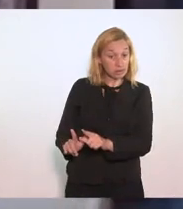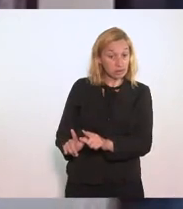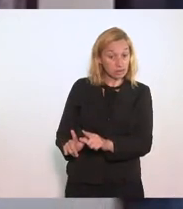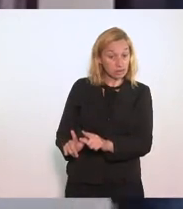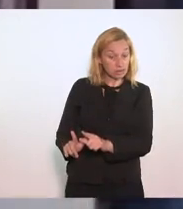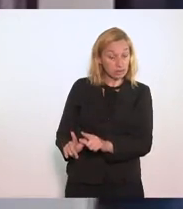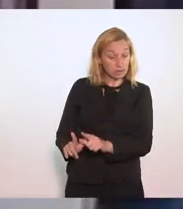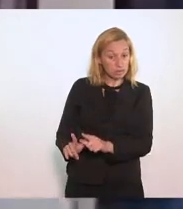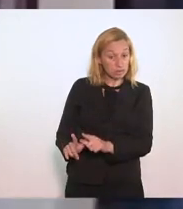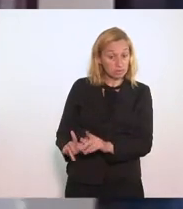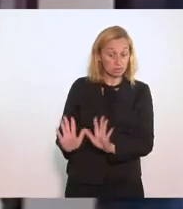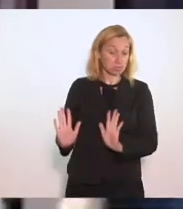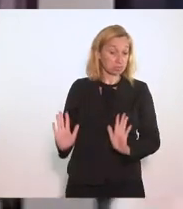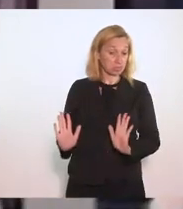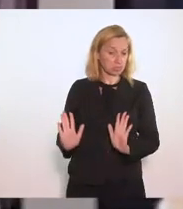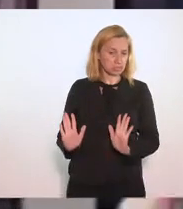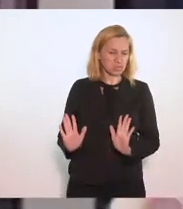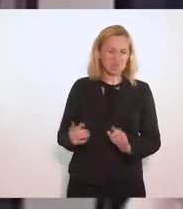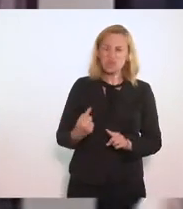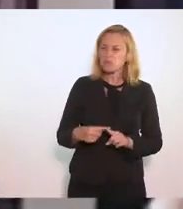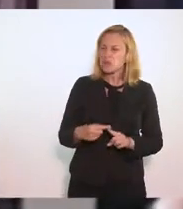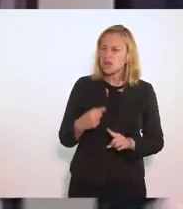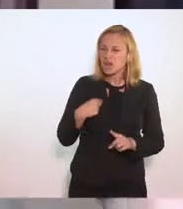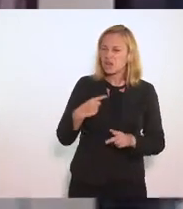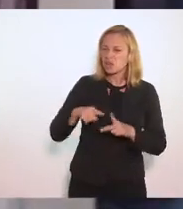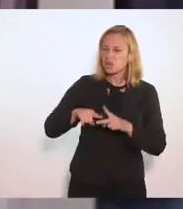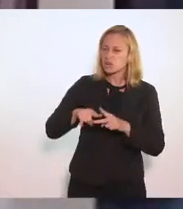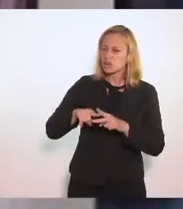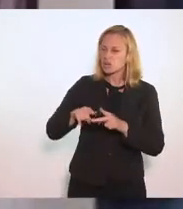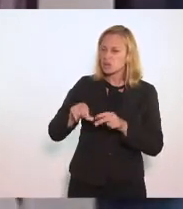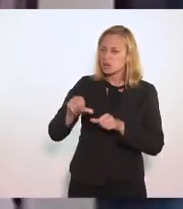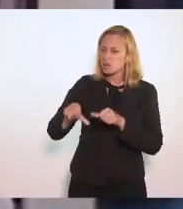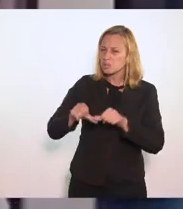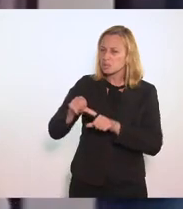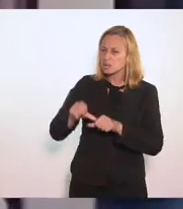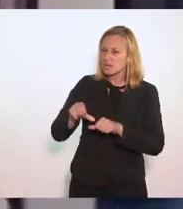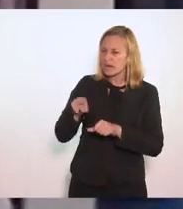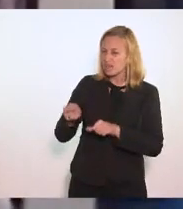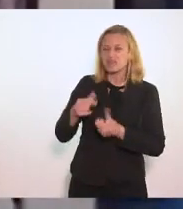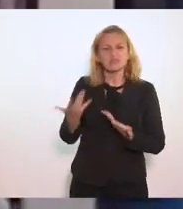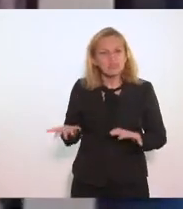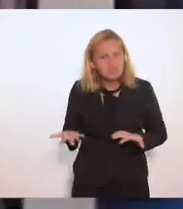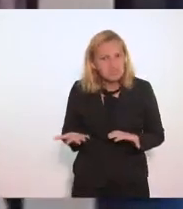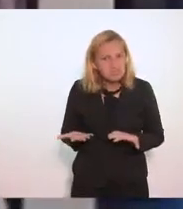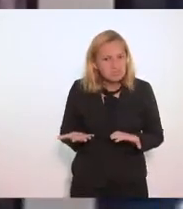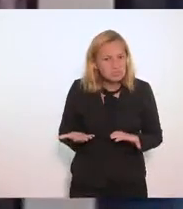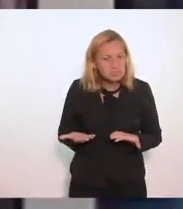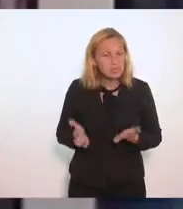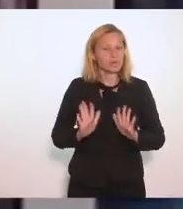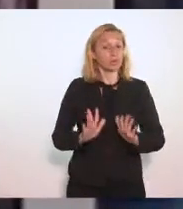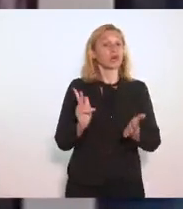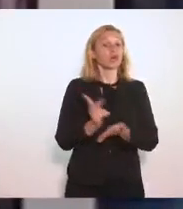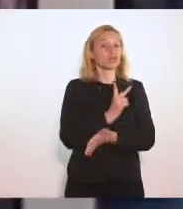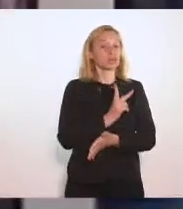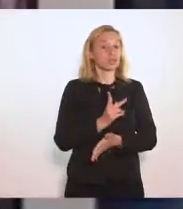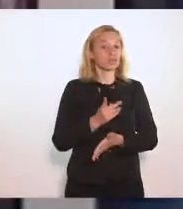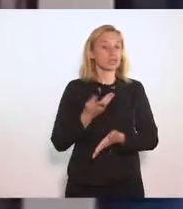Consigo Quer dizer Por que eu tenho Que mudar Os procedimentos Então o que A volta é a seguinte A